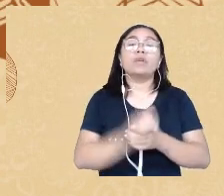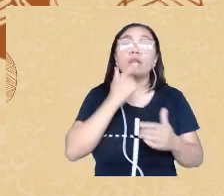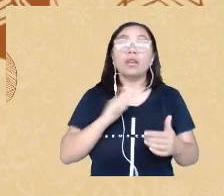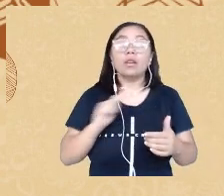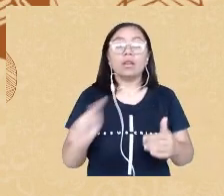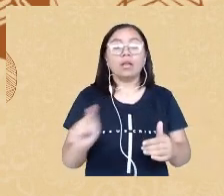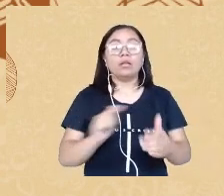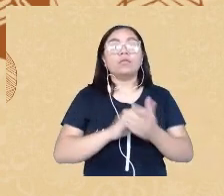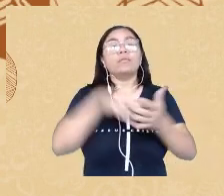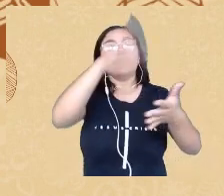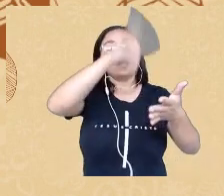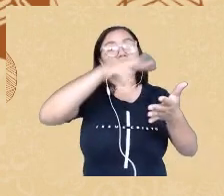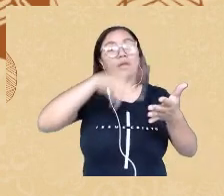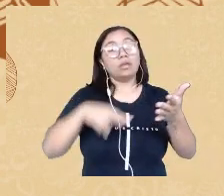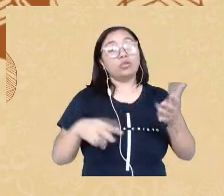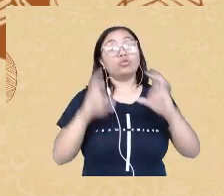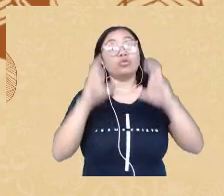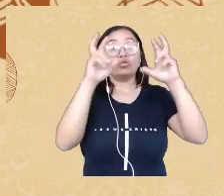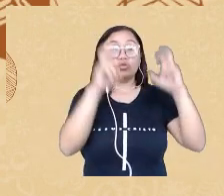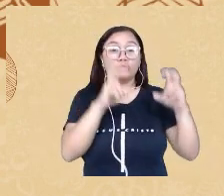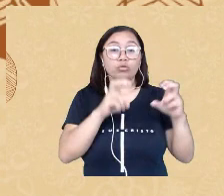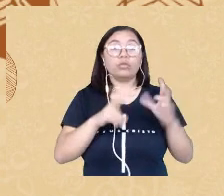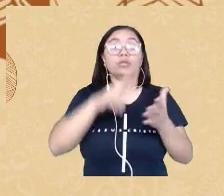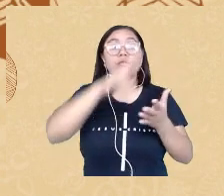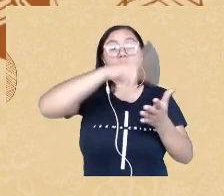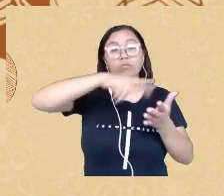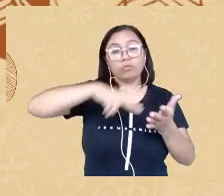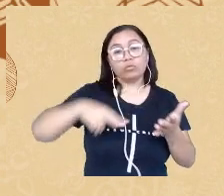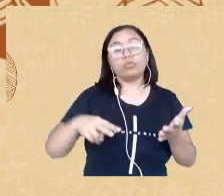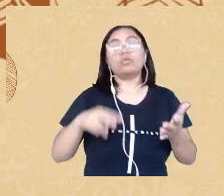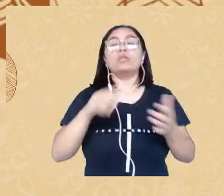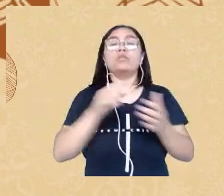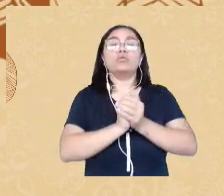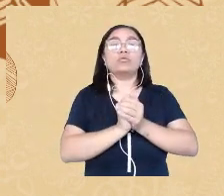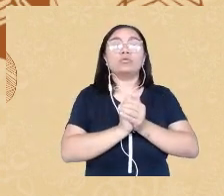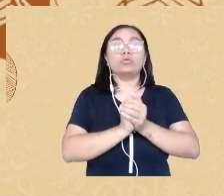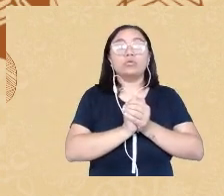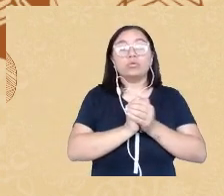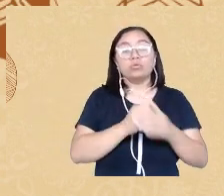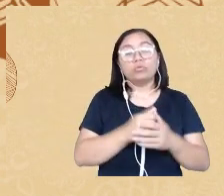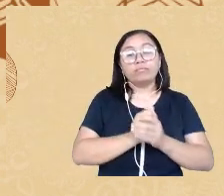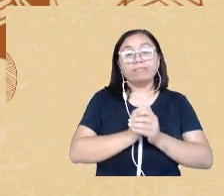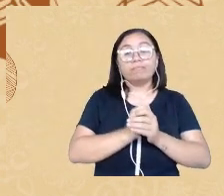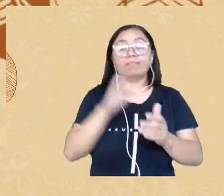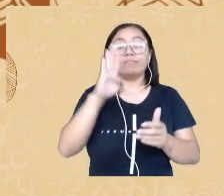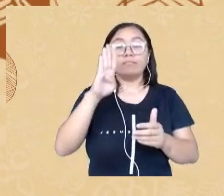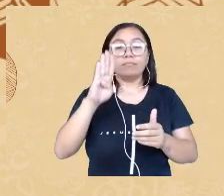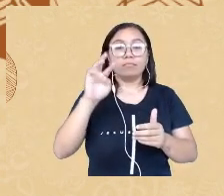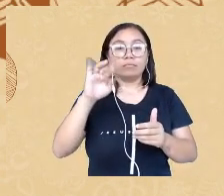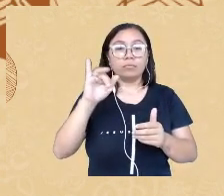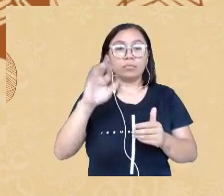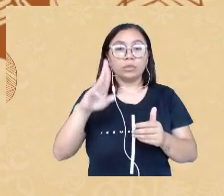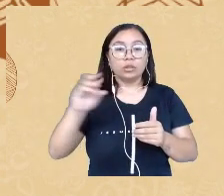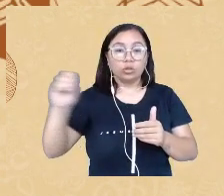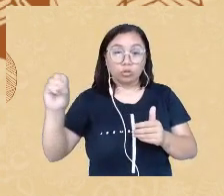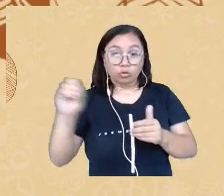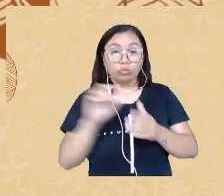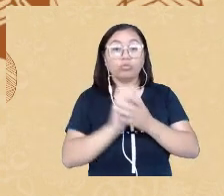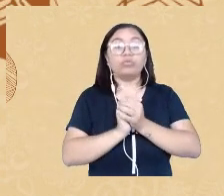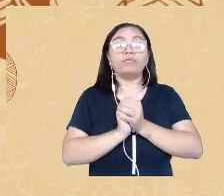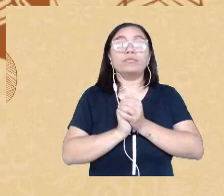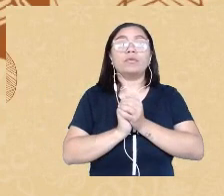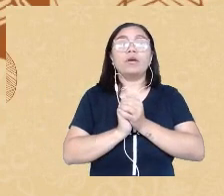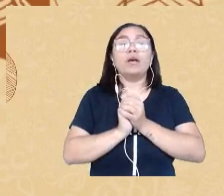texto do Brito Camargo e da Ana Justo de 2013, é um software gratuito que trabalha com análise